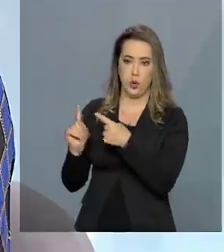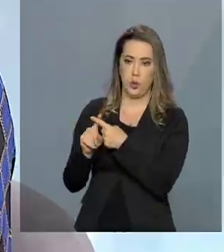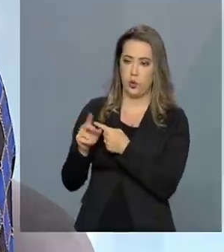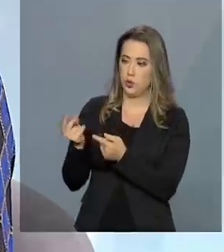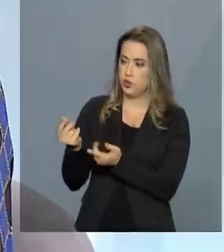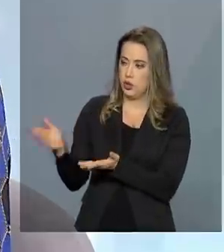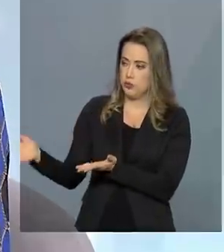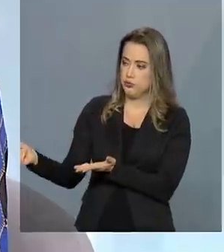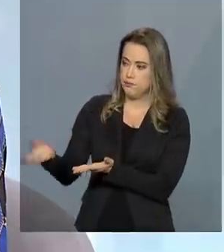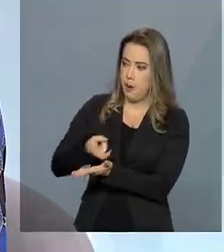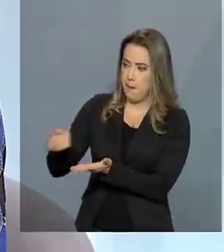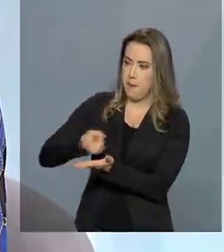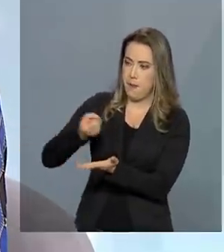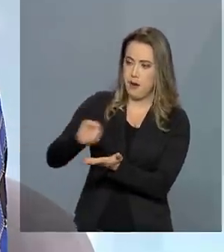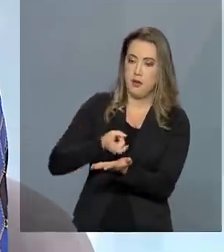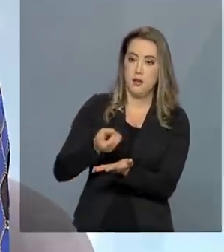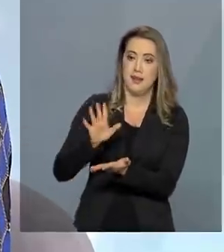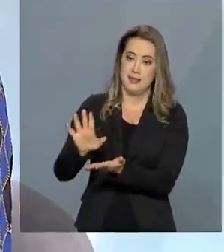arrecadação,